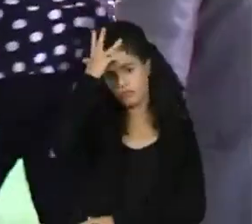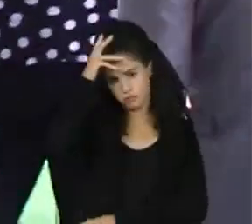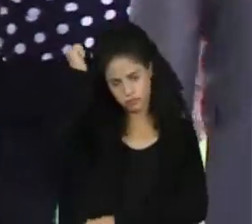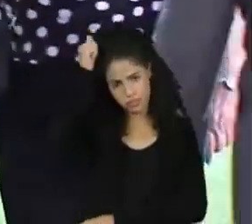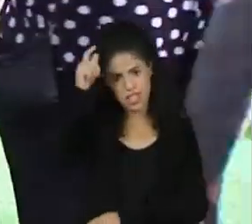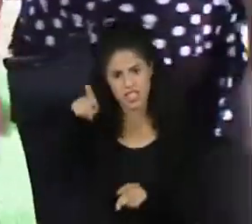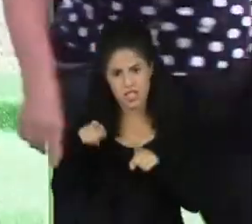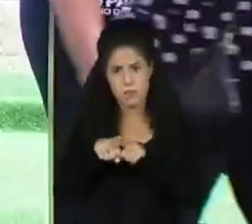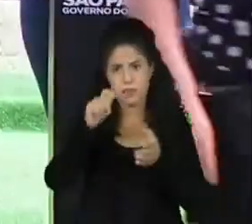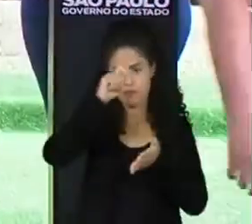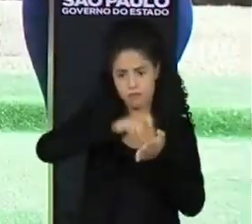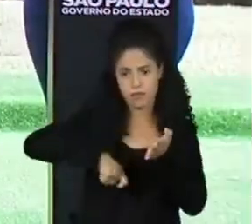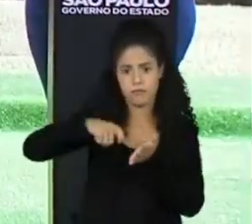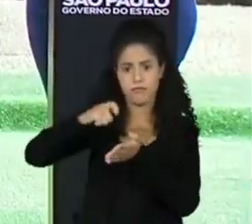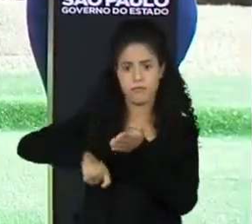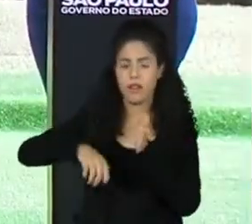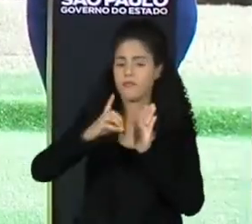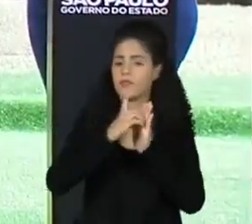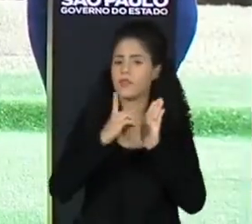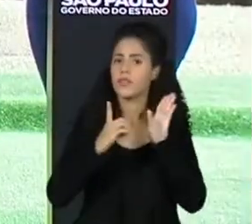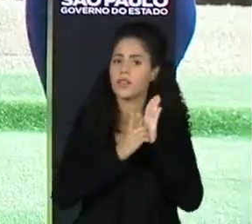Vamos então à assinatura do decreto.